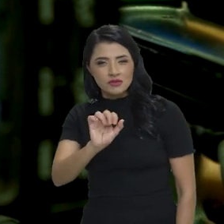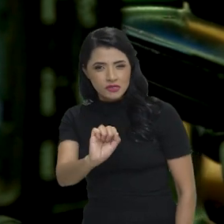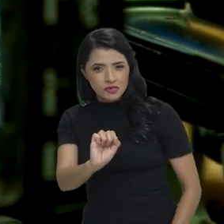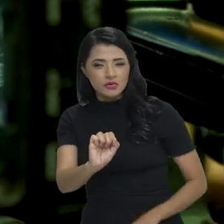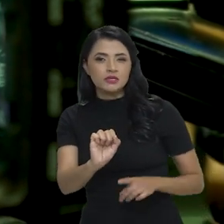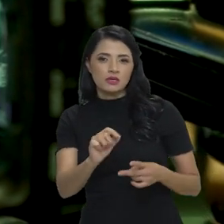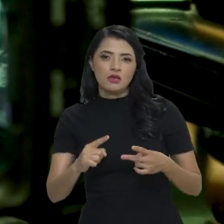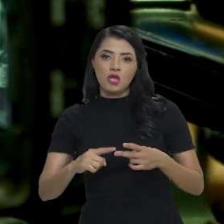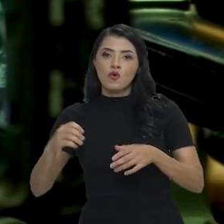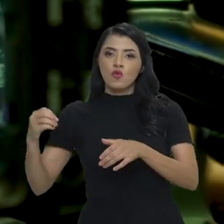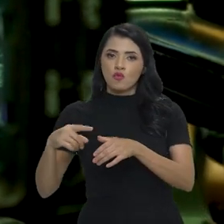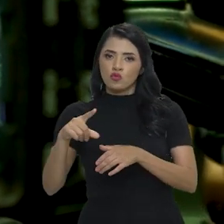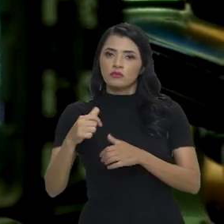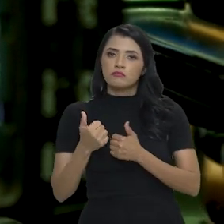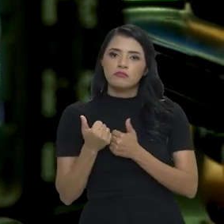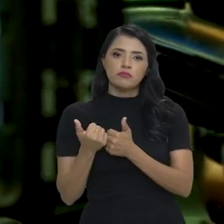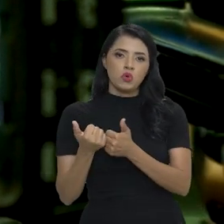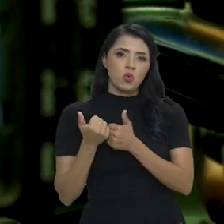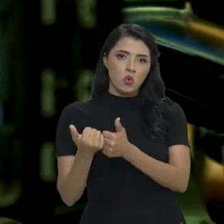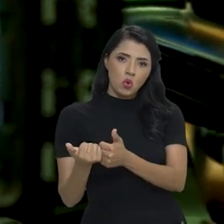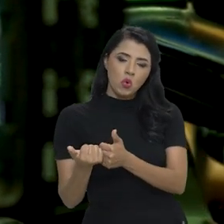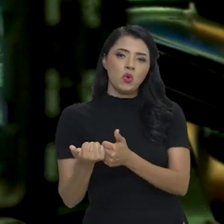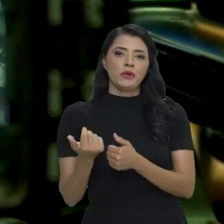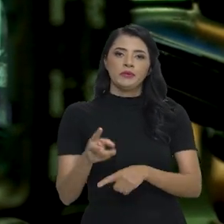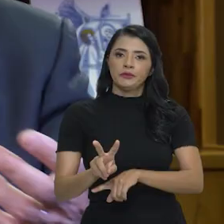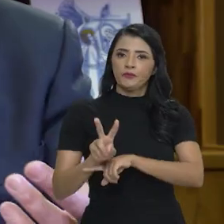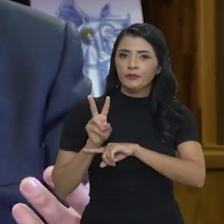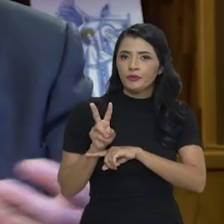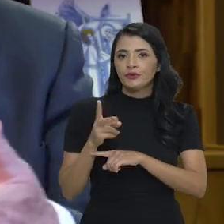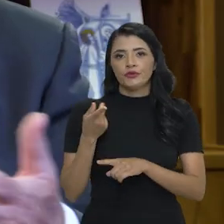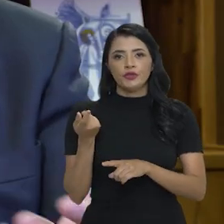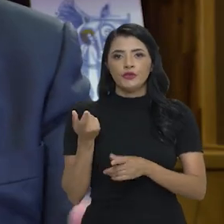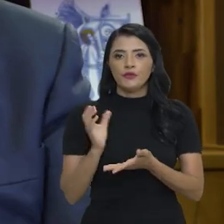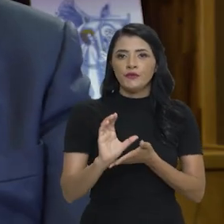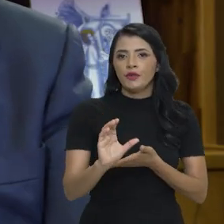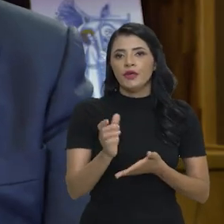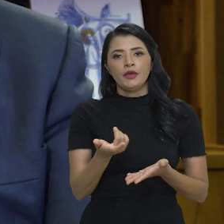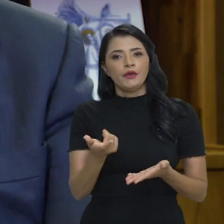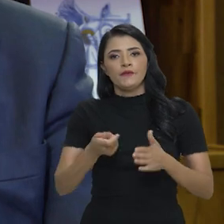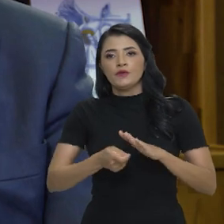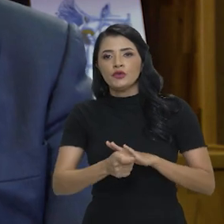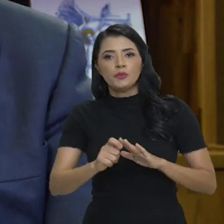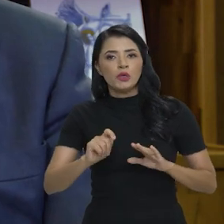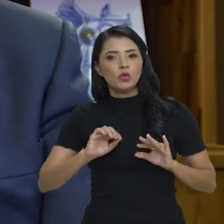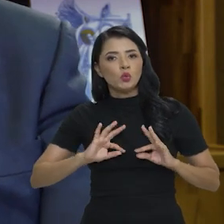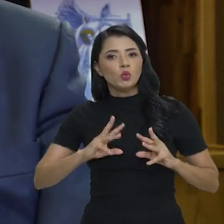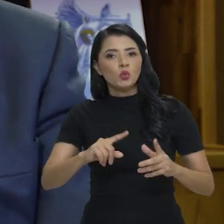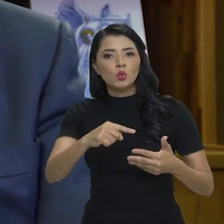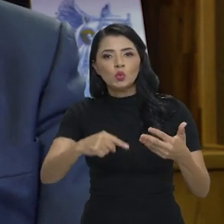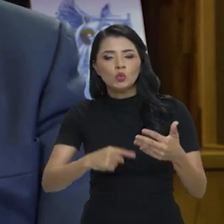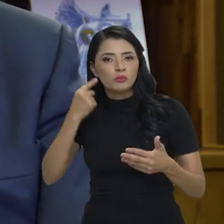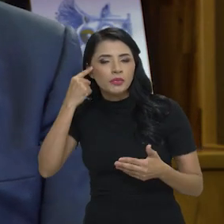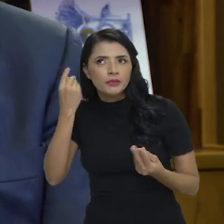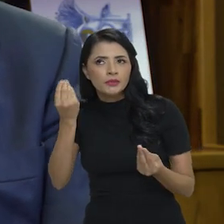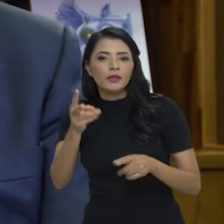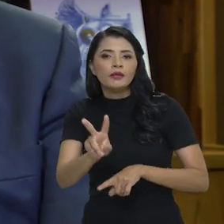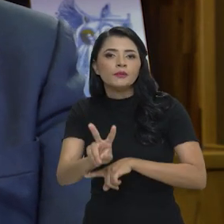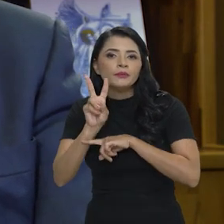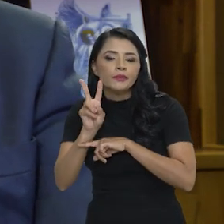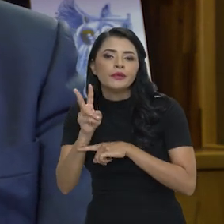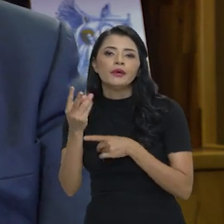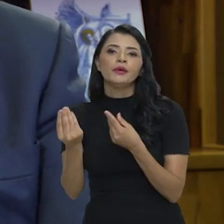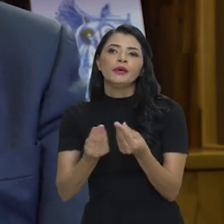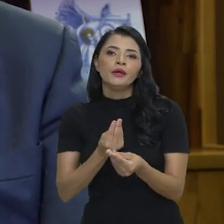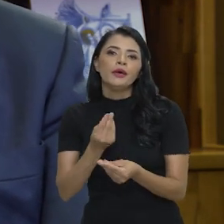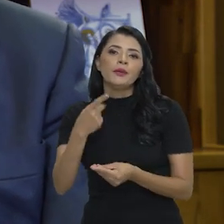que praticamente dão suporte dos créditos de investimento para quase tudo que se imagina. tem